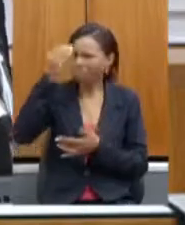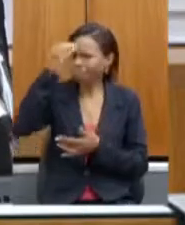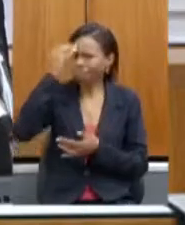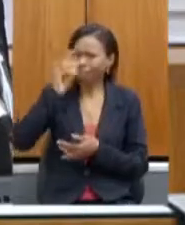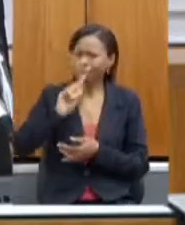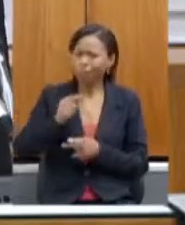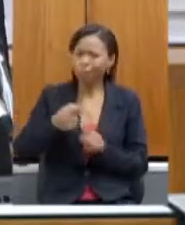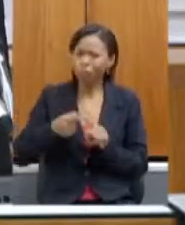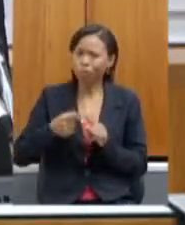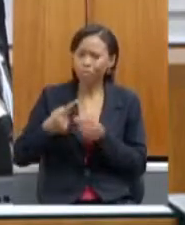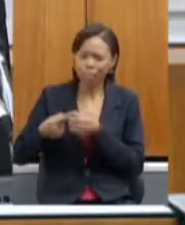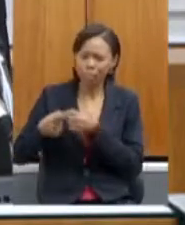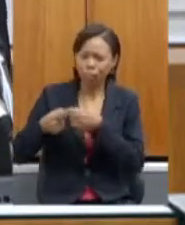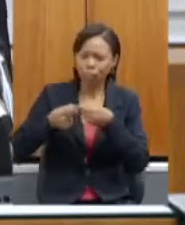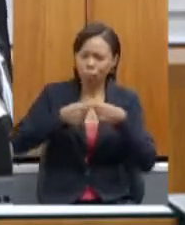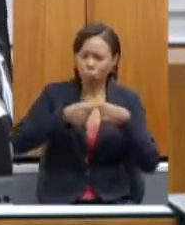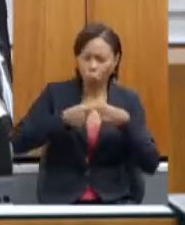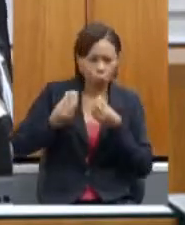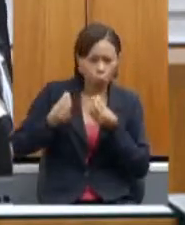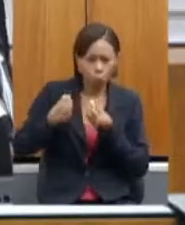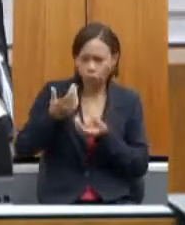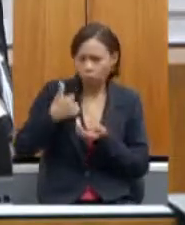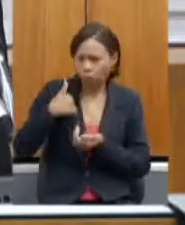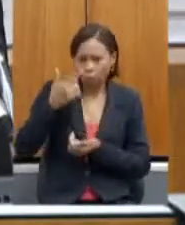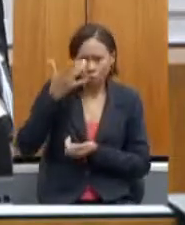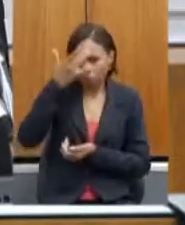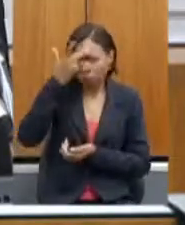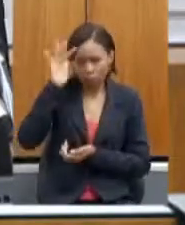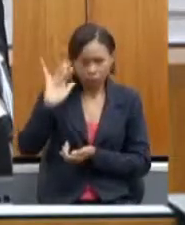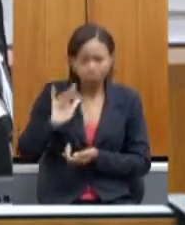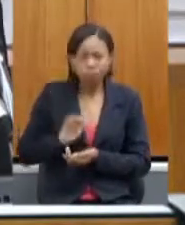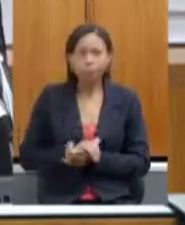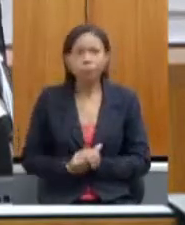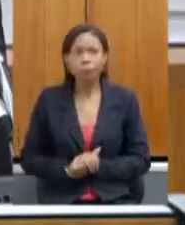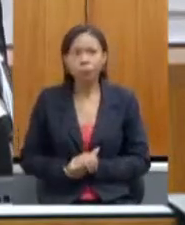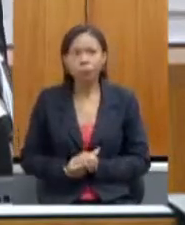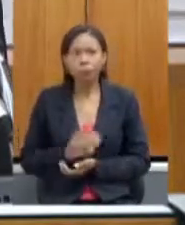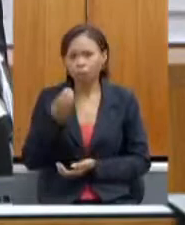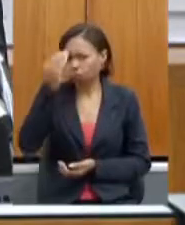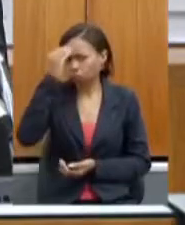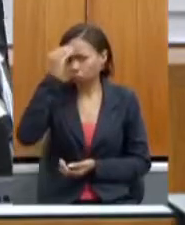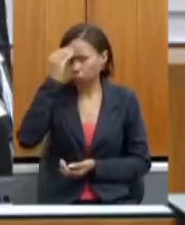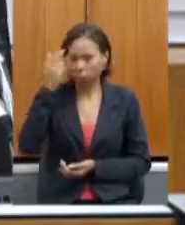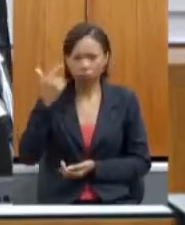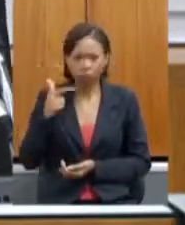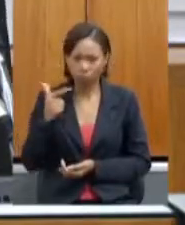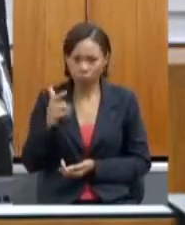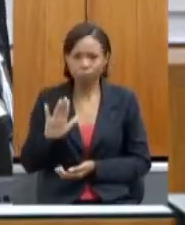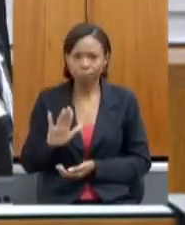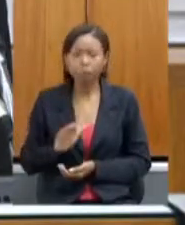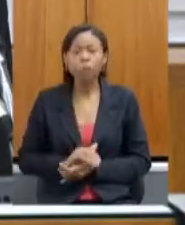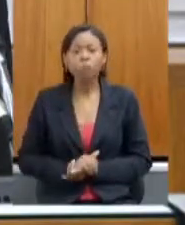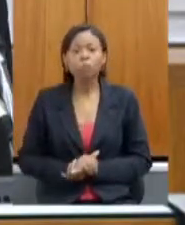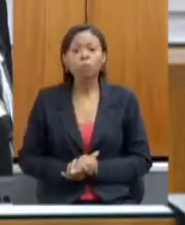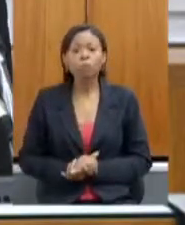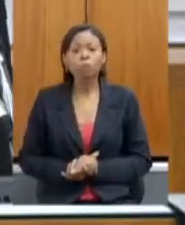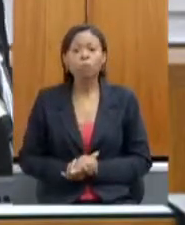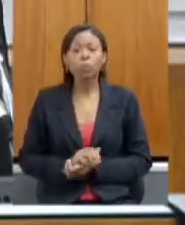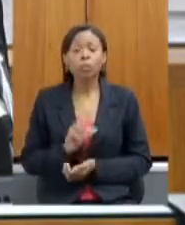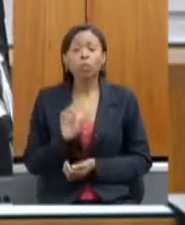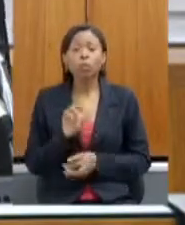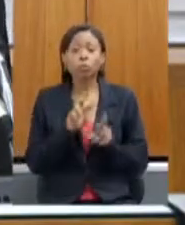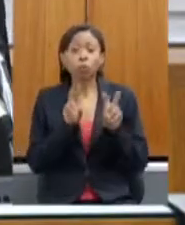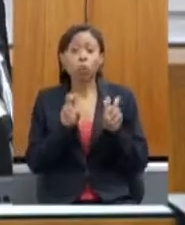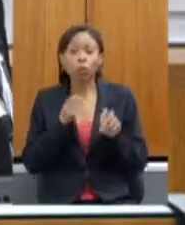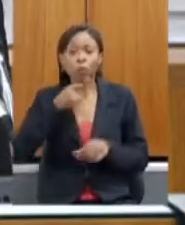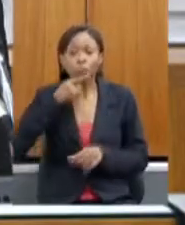municípios, eu não sei. Em relação a... Não sei, não tenho na cabeça, mas em relação à cachaça,